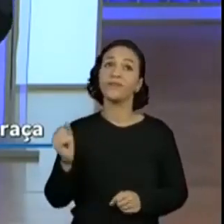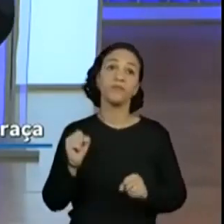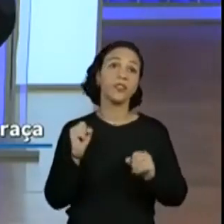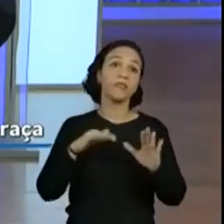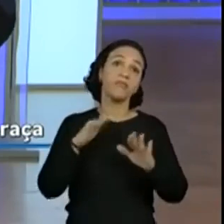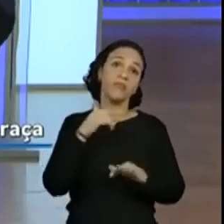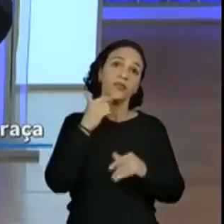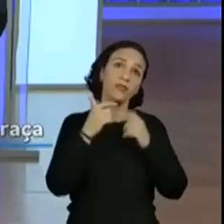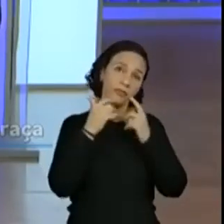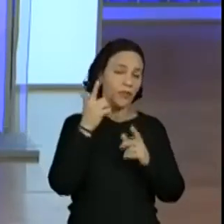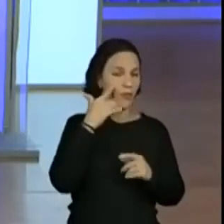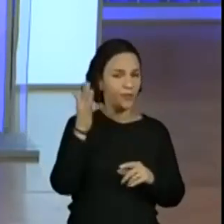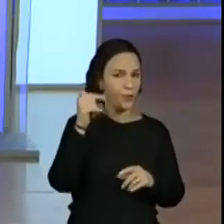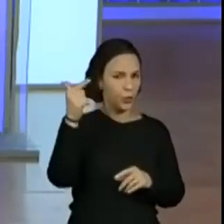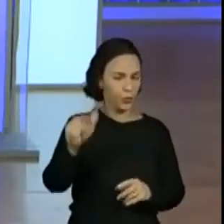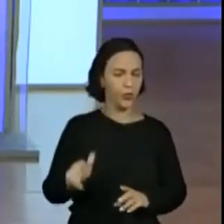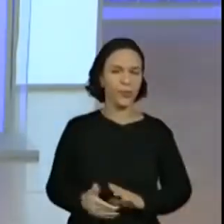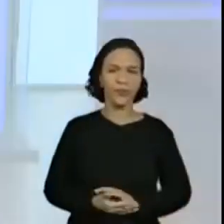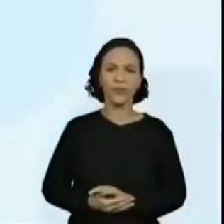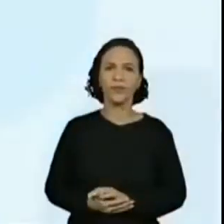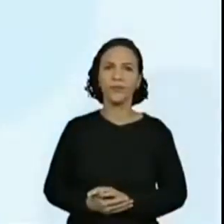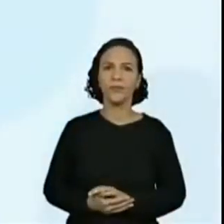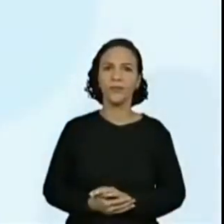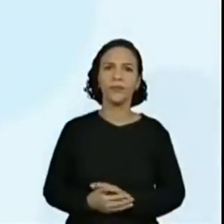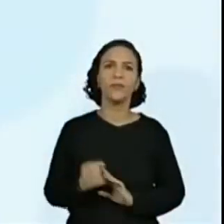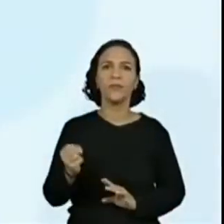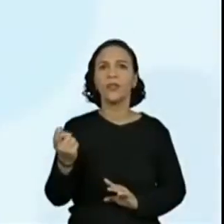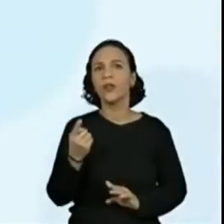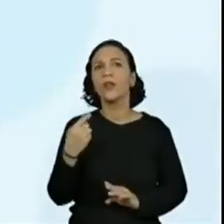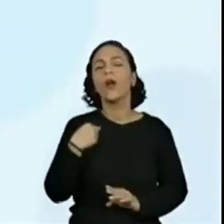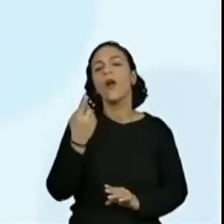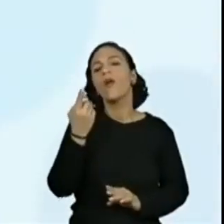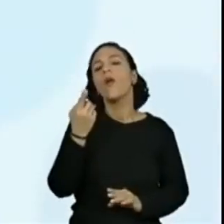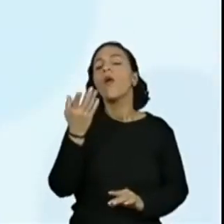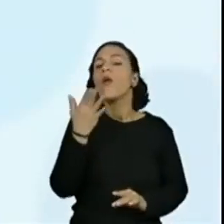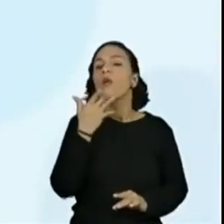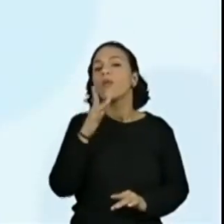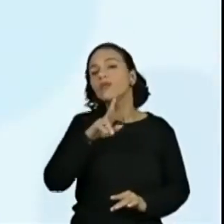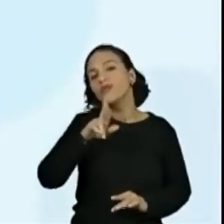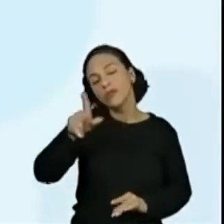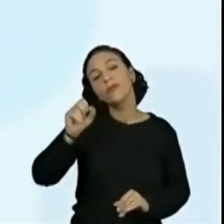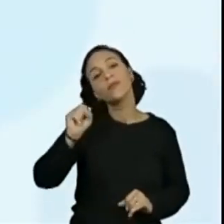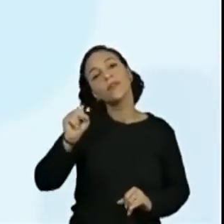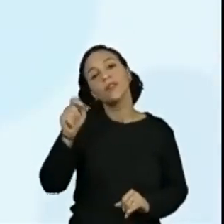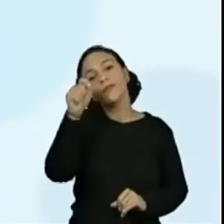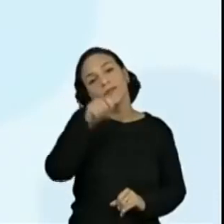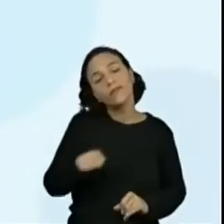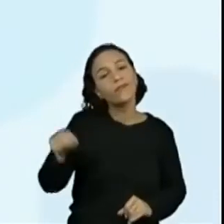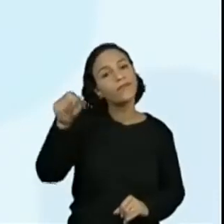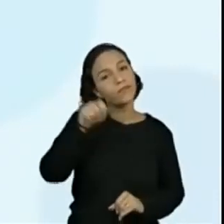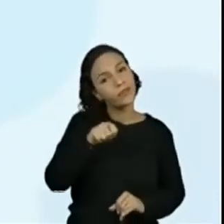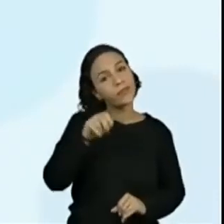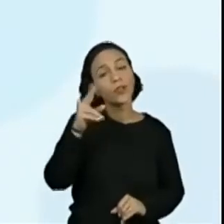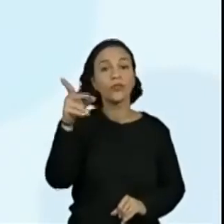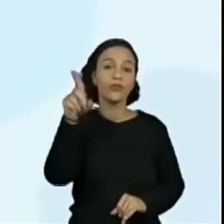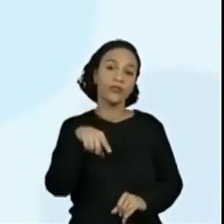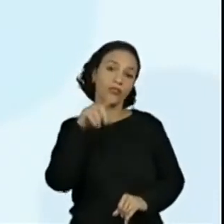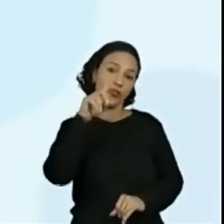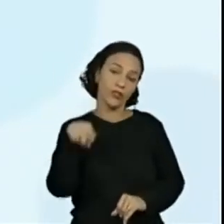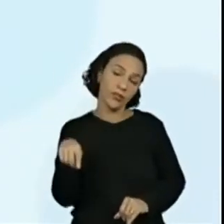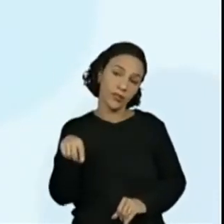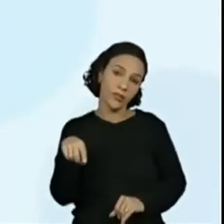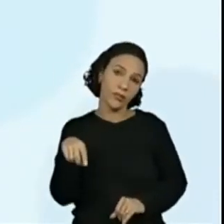dúvida, né? Às vezes ficou, não é verdade? A gente pode agora até fazer diferente. A gente pode circular... Fazer um X também, pode